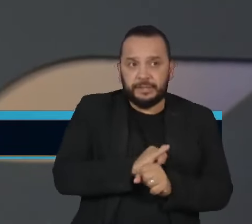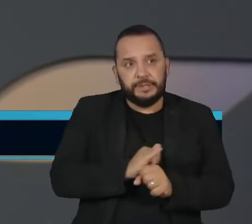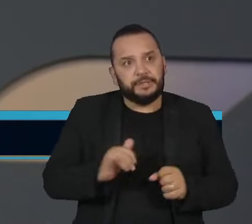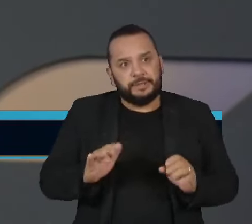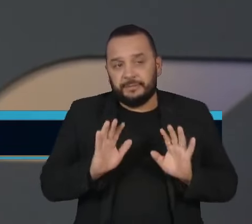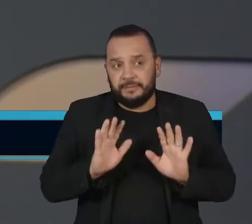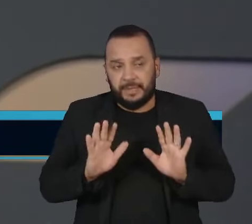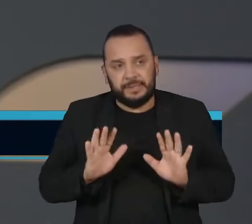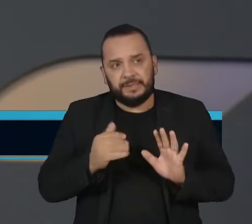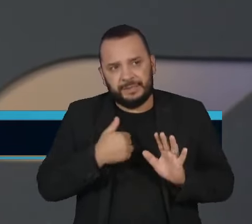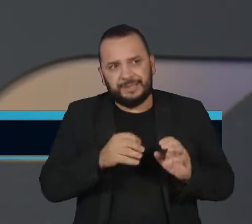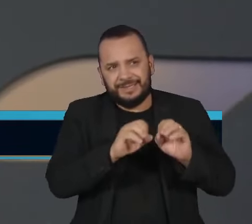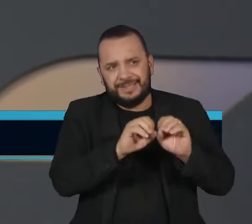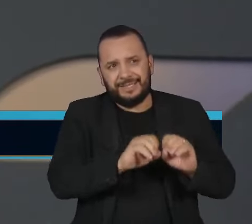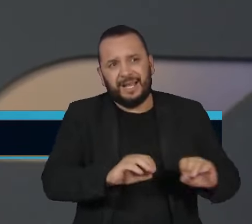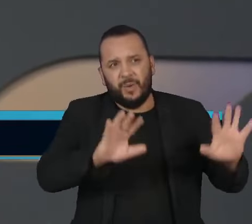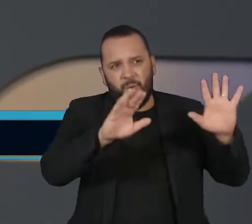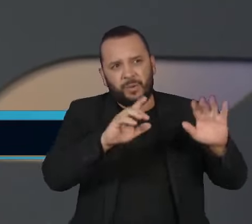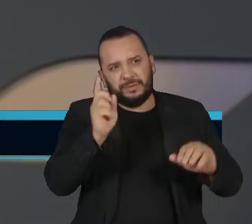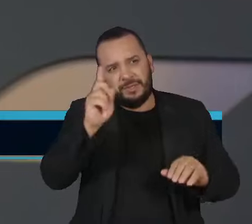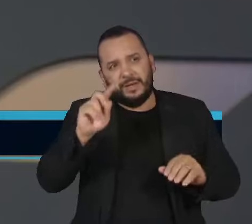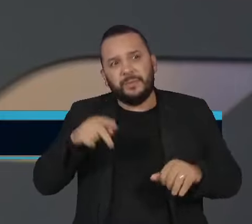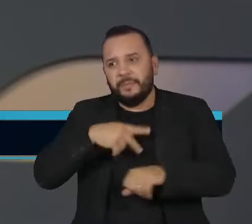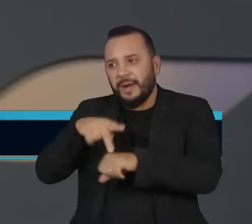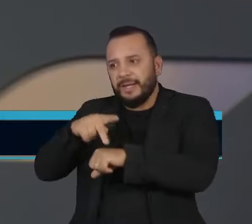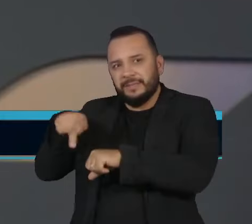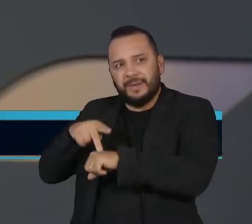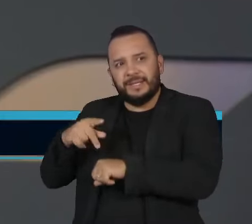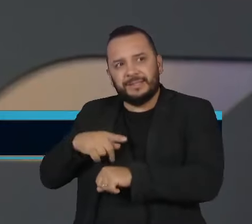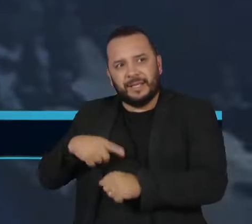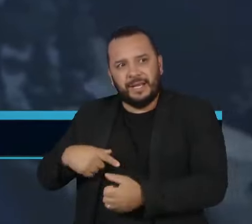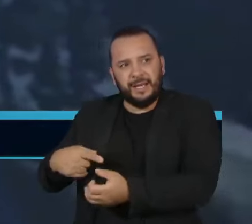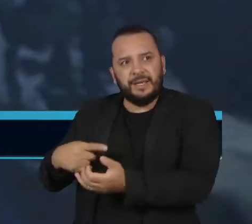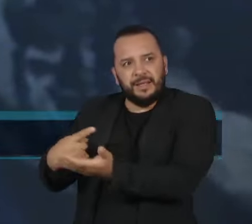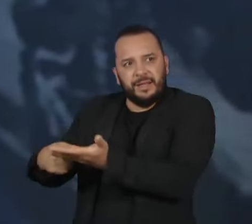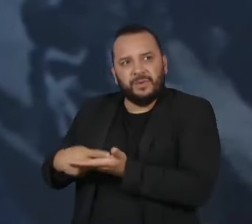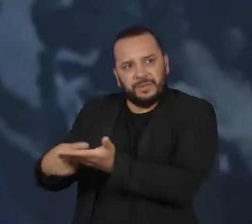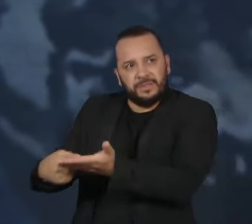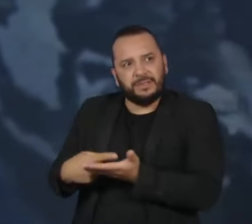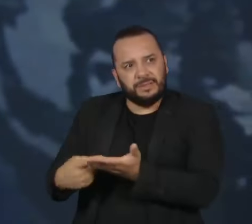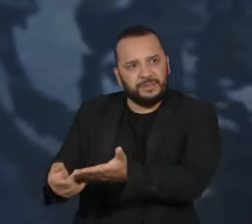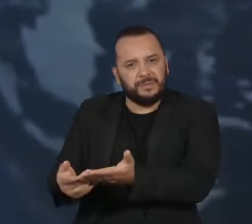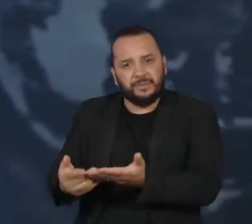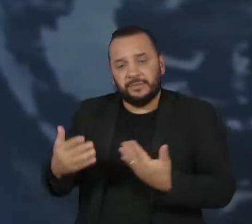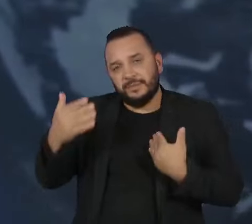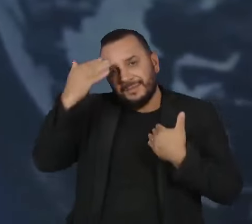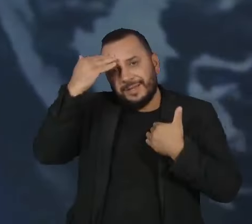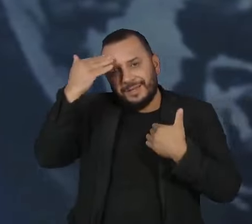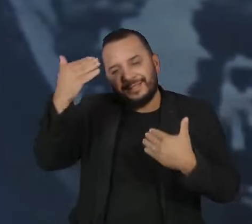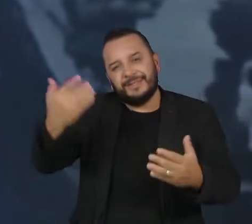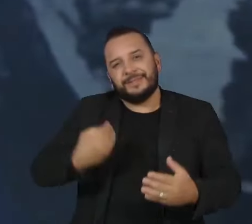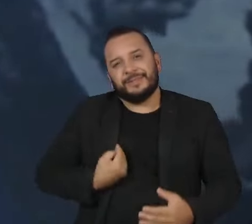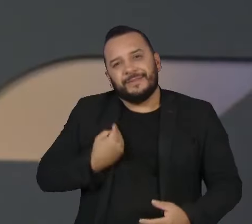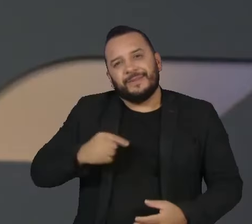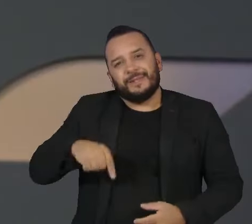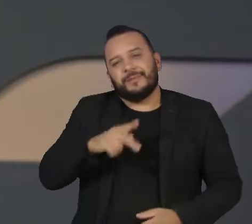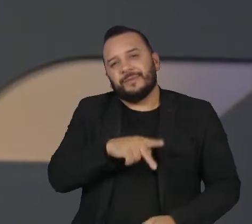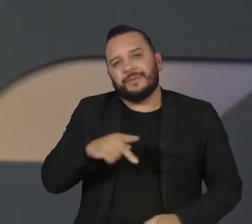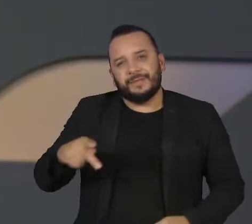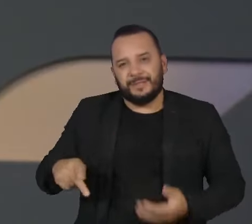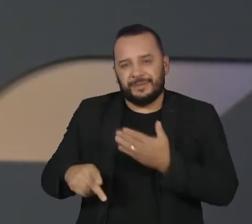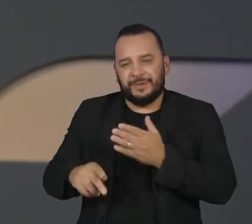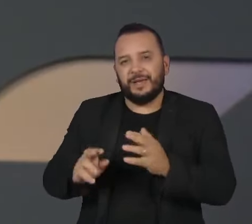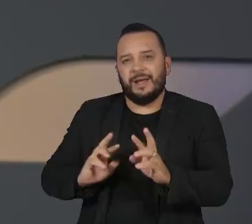Nações Unidas, mas dos países que estão envolvidos na negociação. Nós agradecemos a presença da professora de